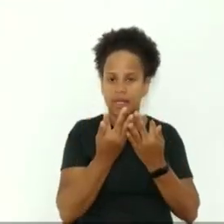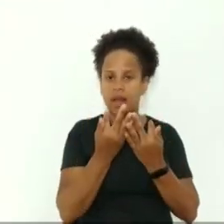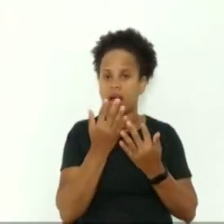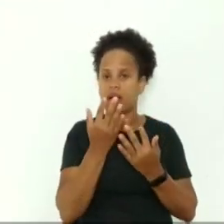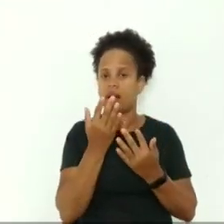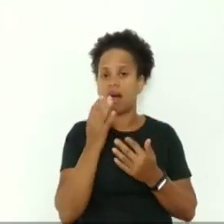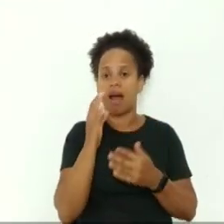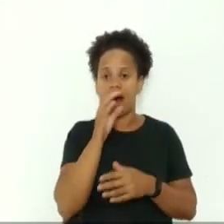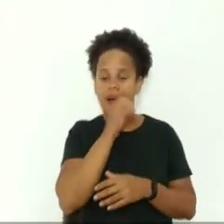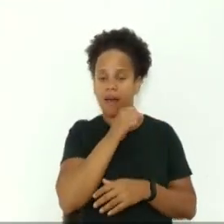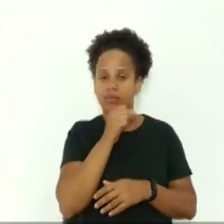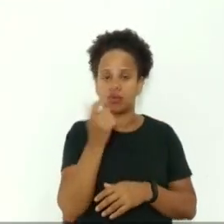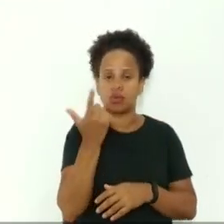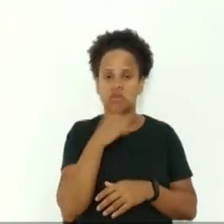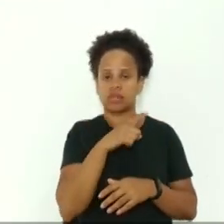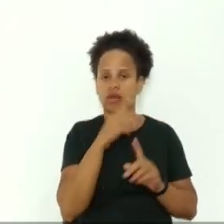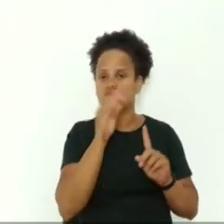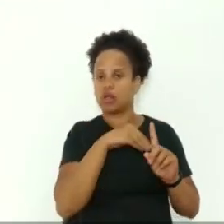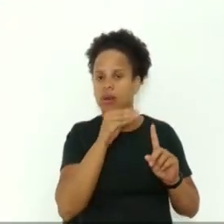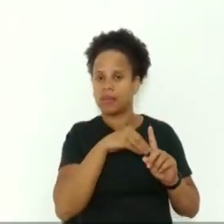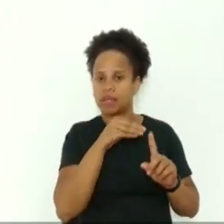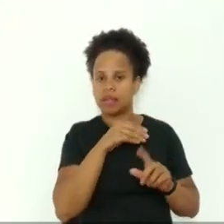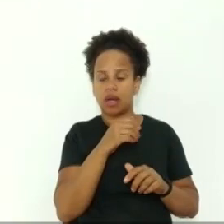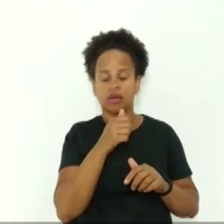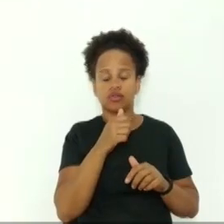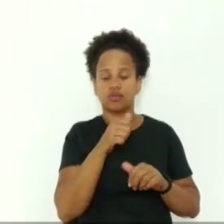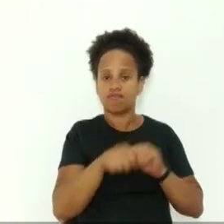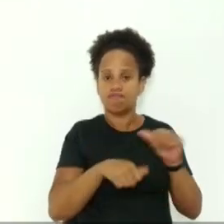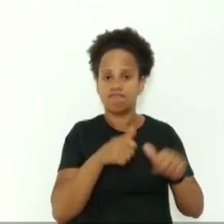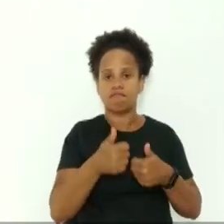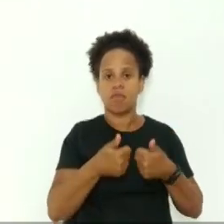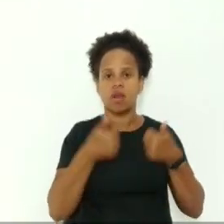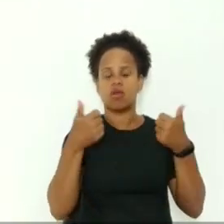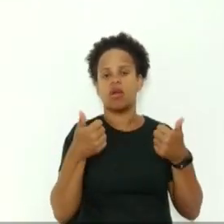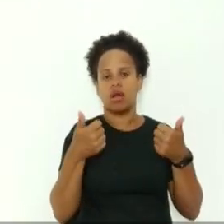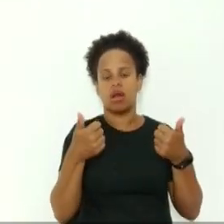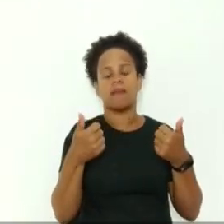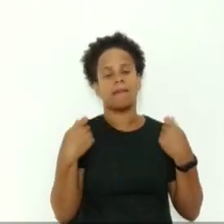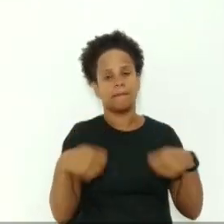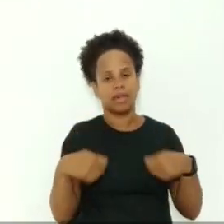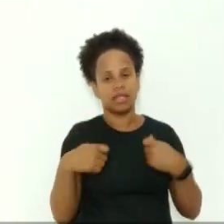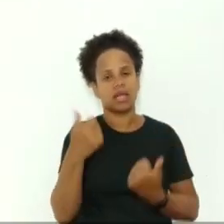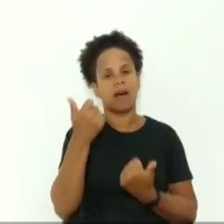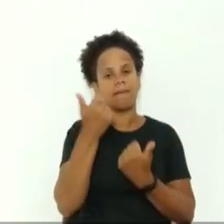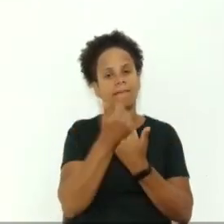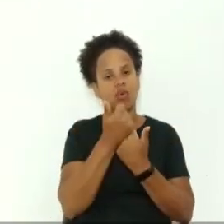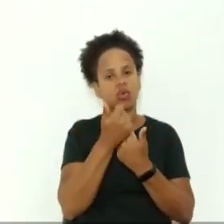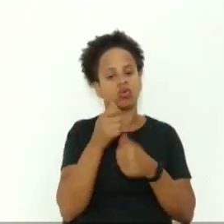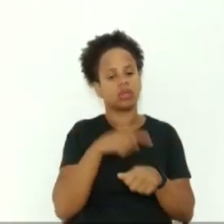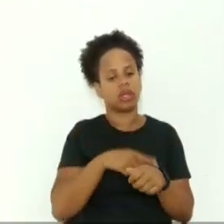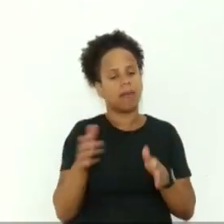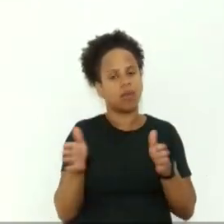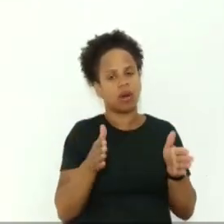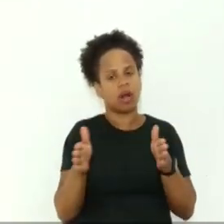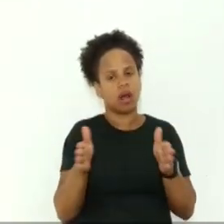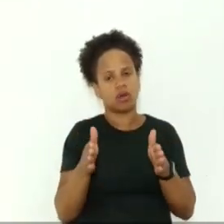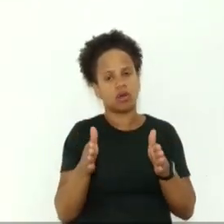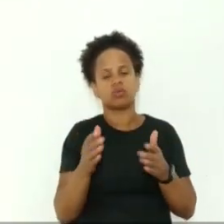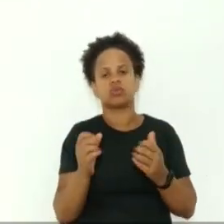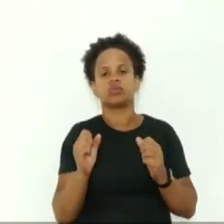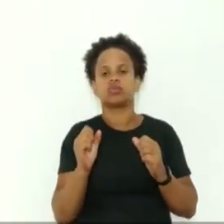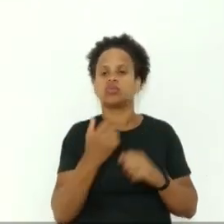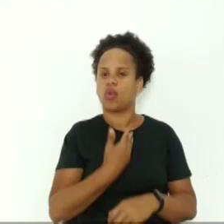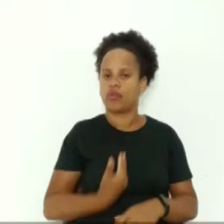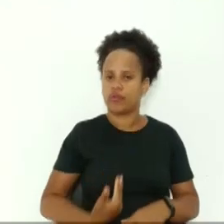superar invulnerabilidades, necessitando, portanto, de apoio temporário do poder público, alinhado